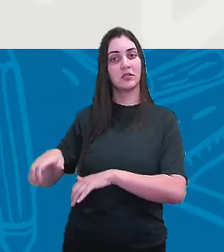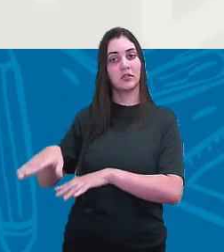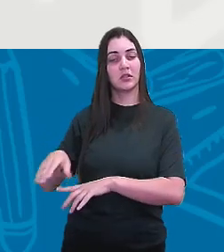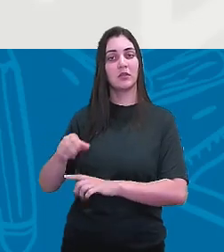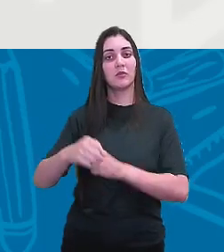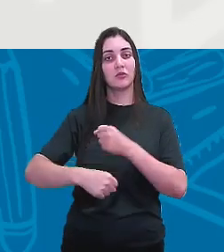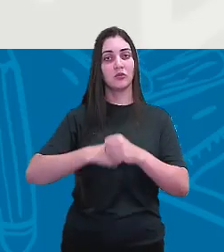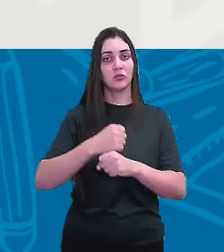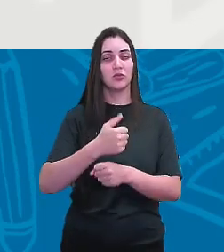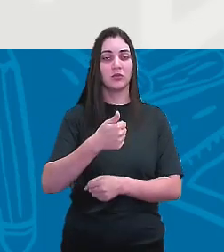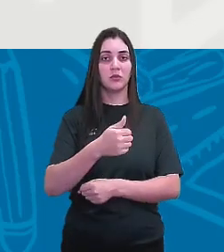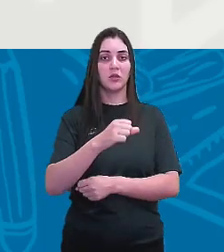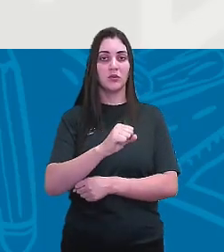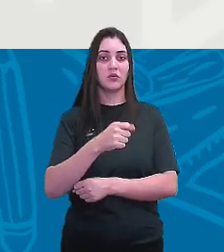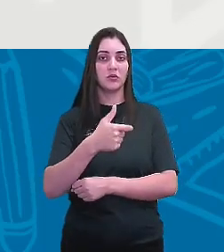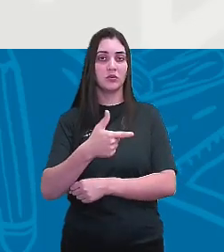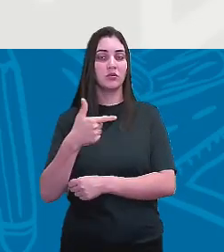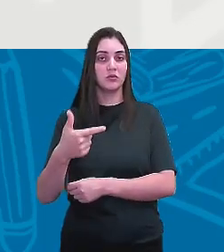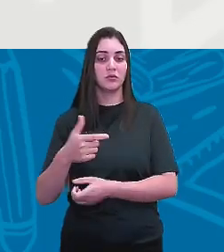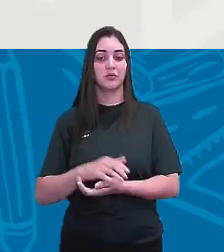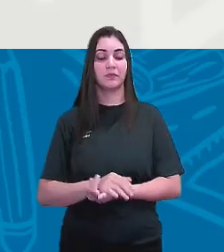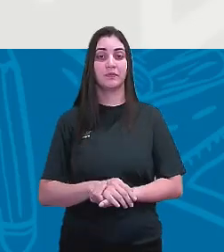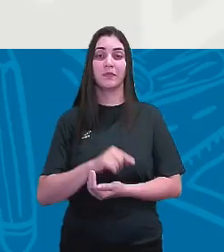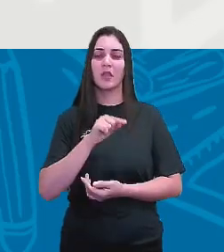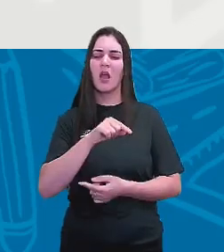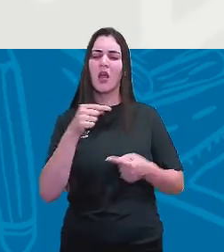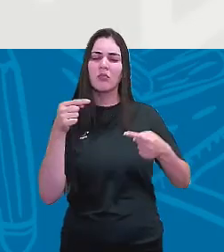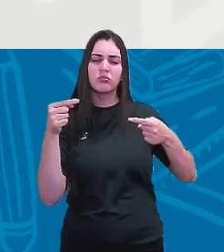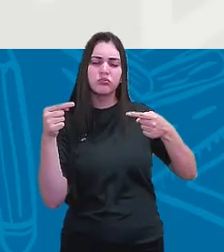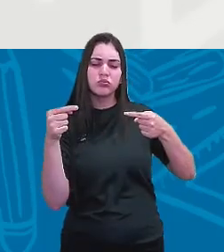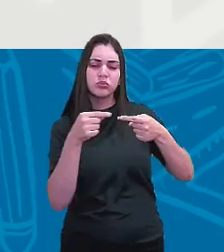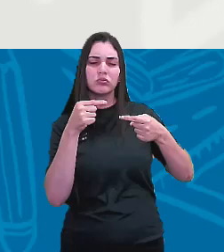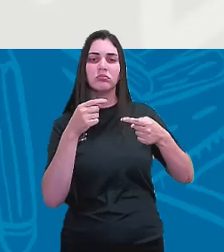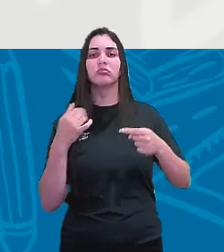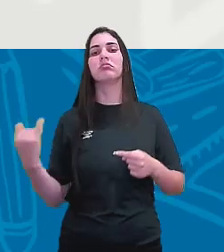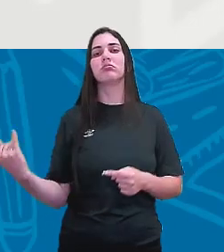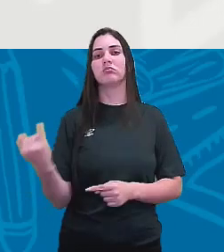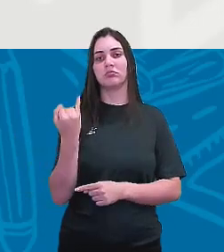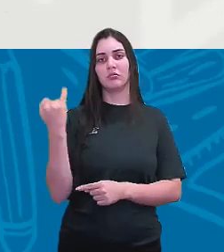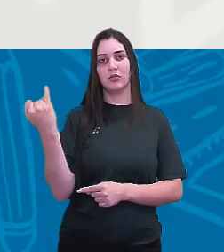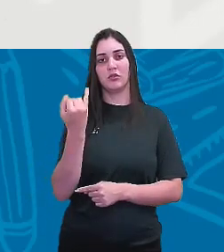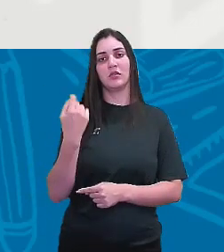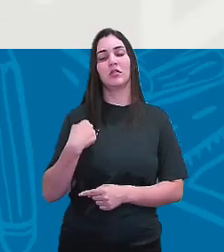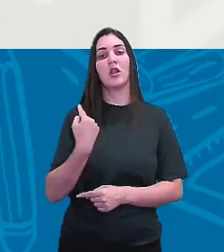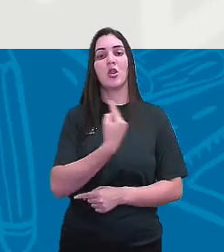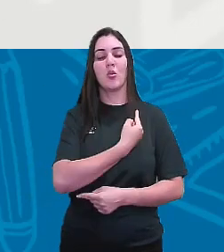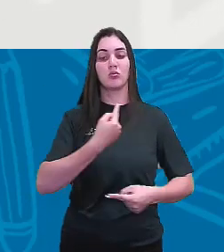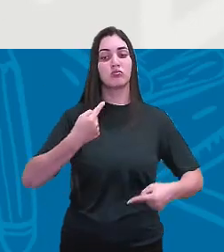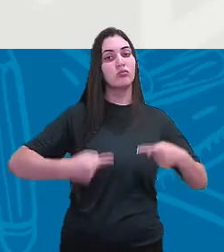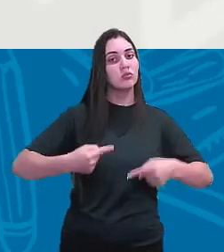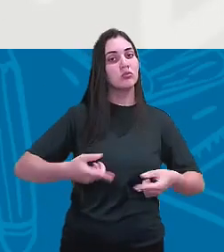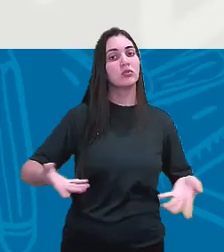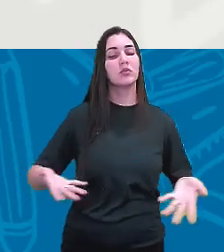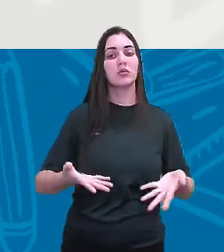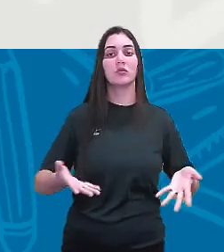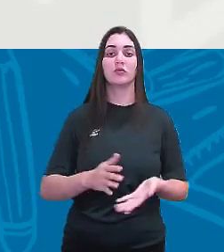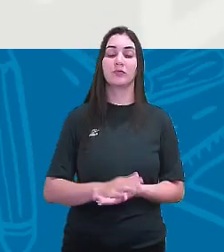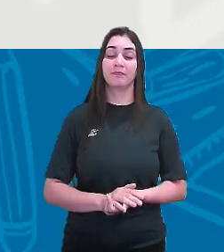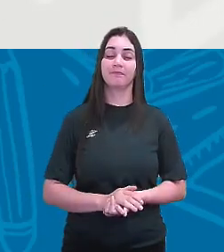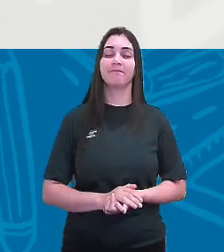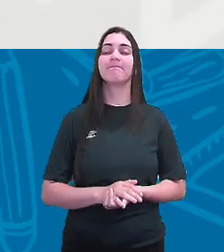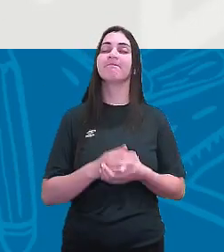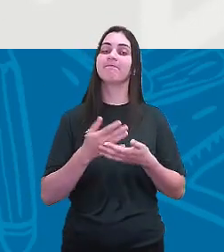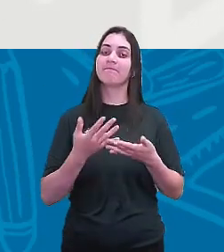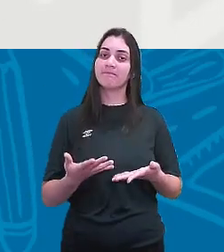1822. Esse é um dos pontos mais importantes da nossa discussão aqui hoje. Apesar